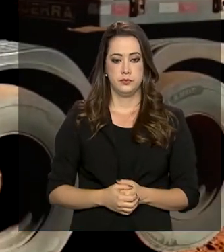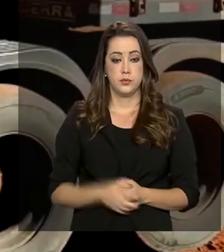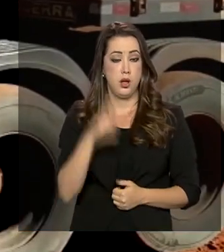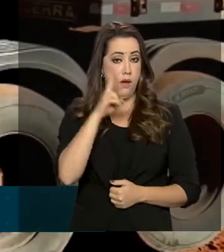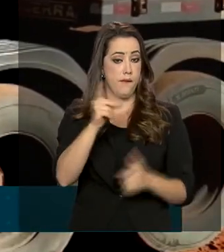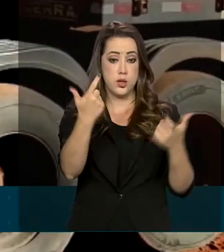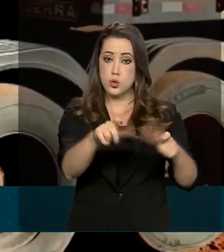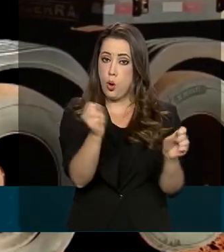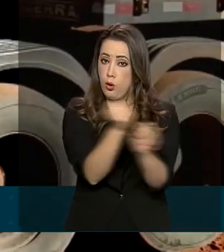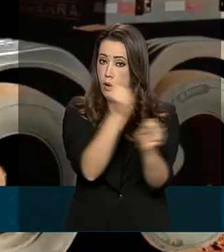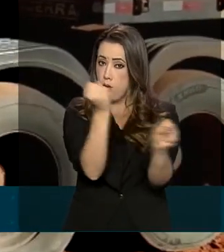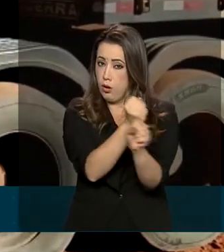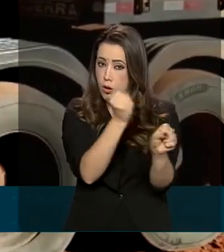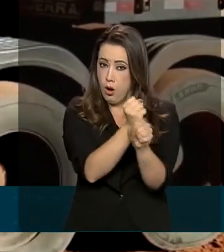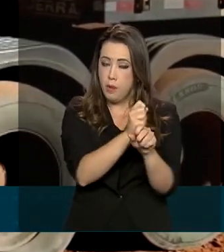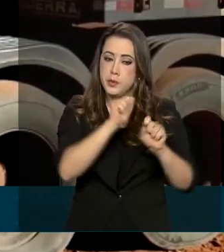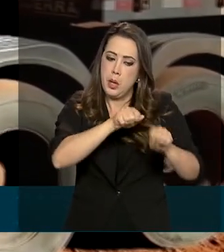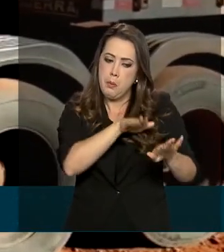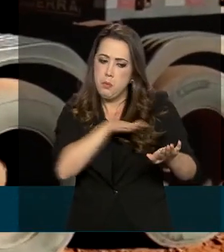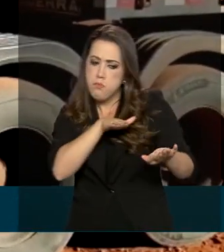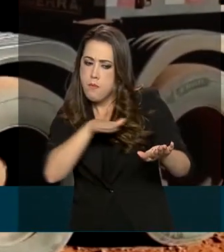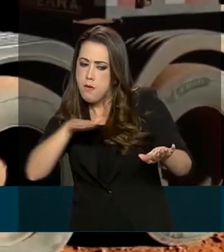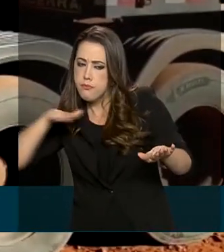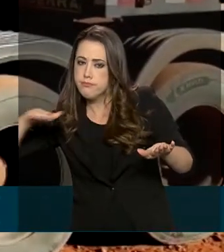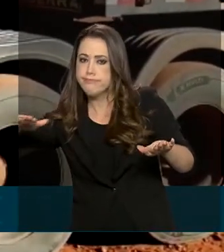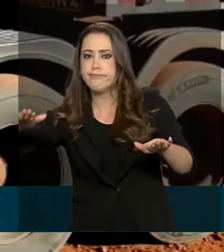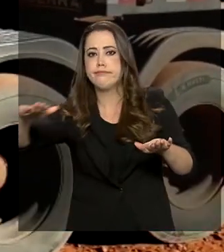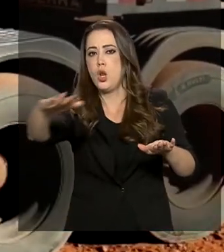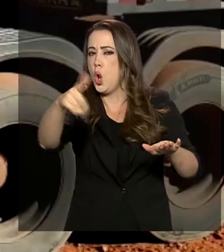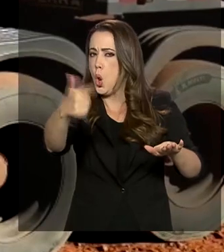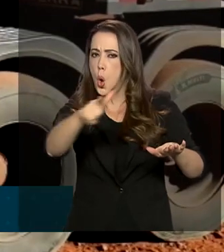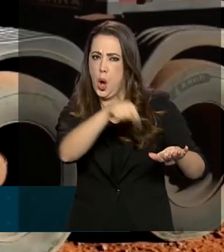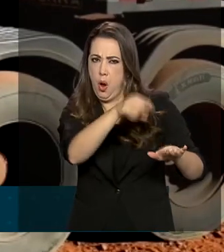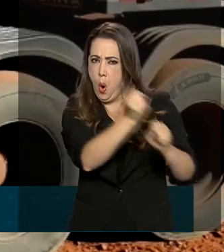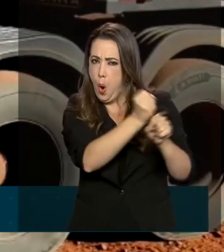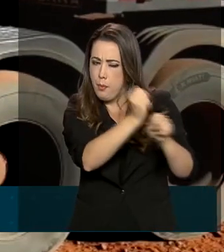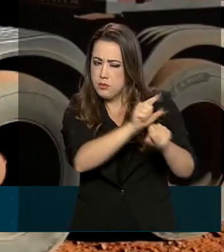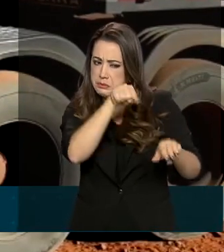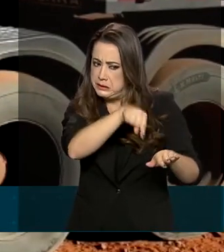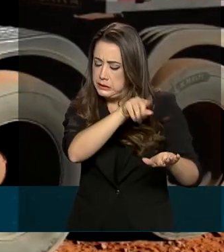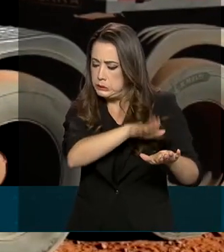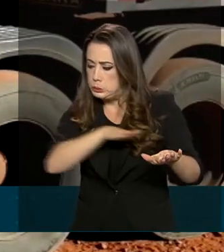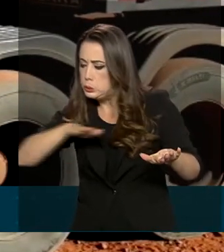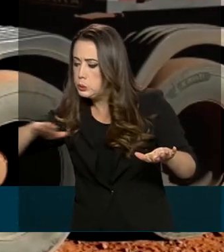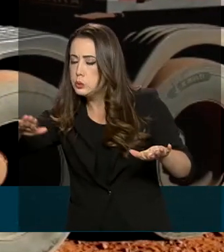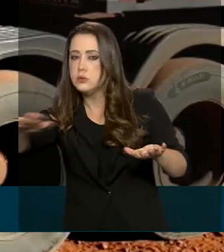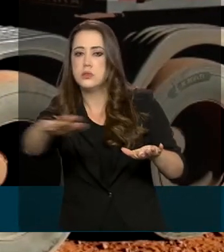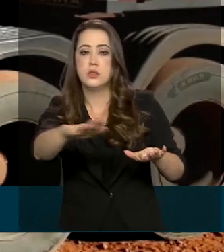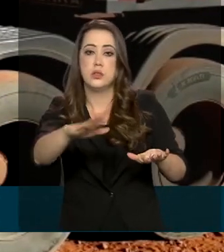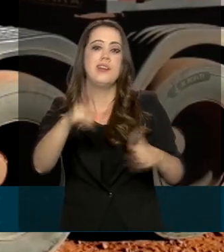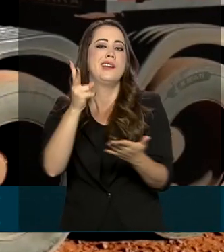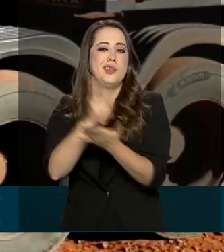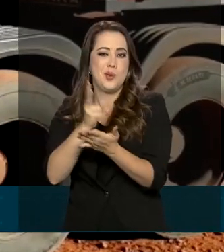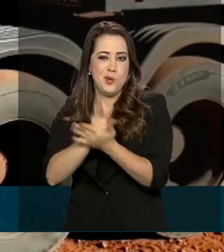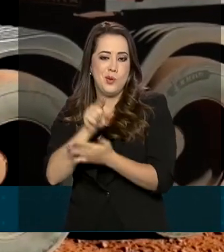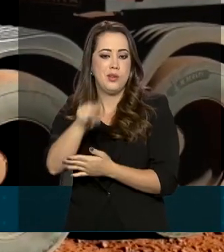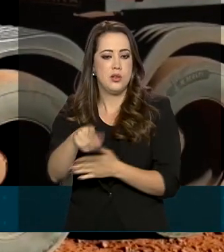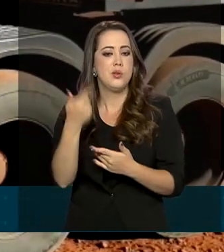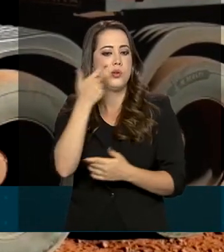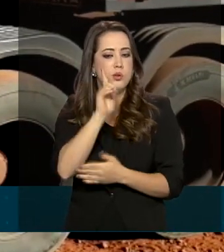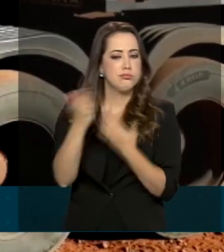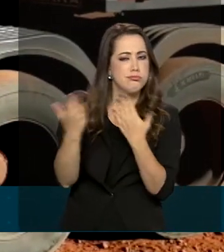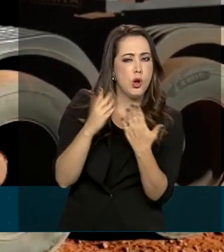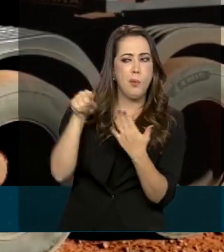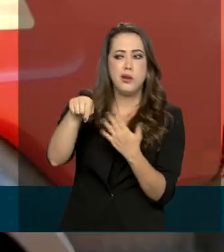rodovias que estão em obra, eu posso fazer uma rota alternativa para sair dessa rodovia que está em obra e não mesmo que vejam como estão as